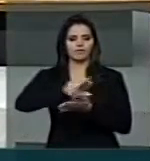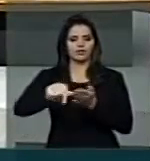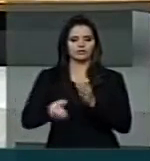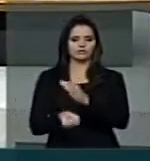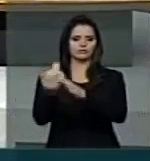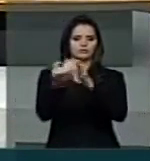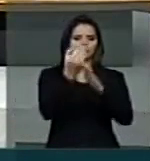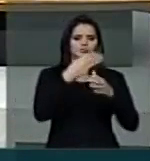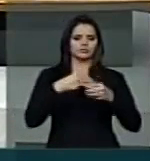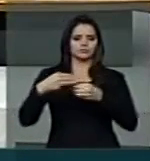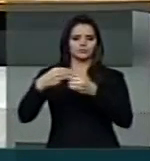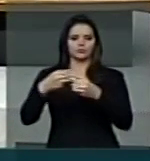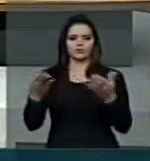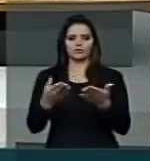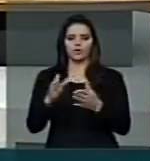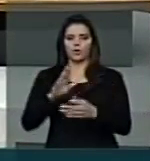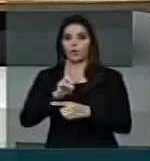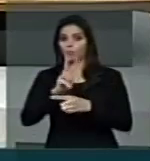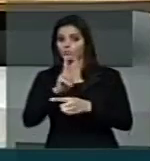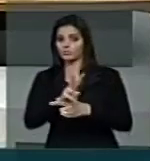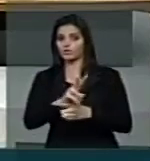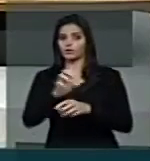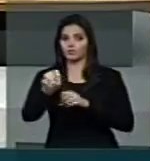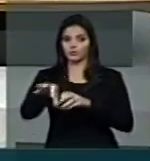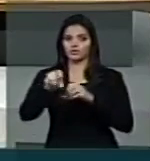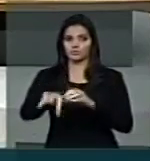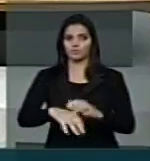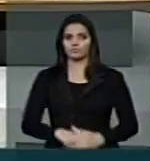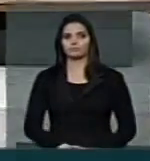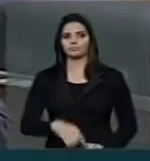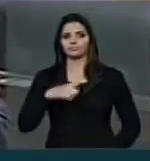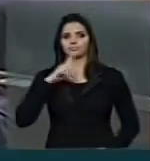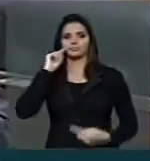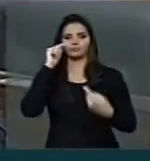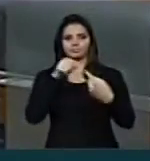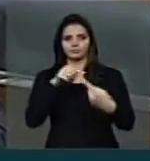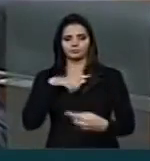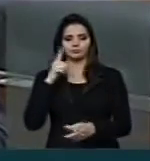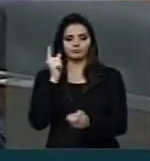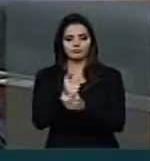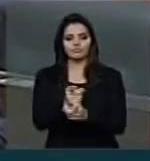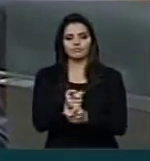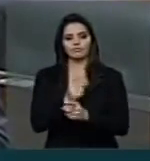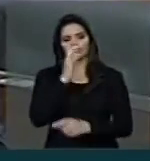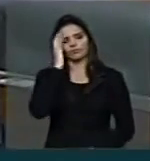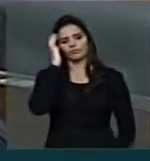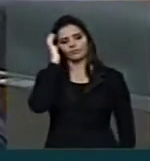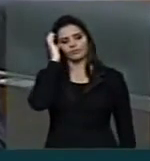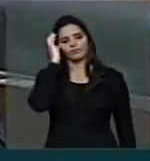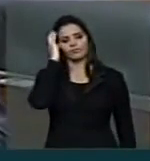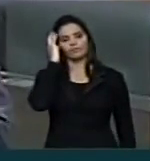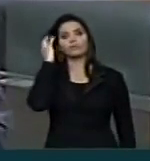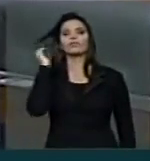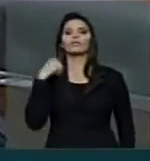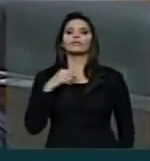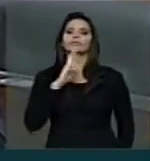brasileiras o Observatório da Educação, que tem como objetivo identificar os resultados